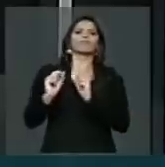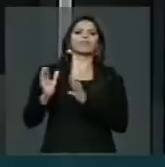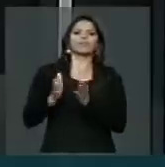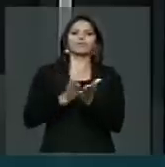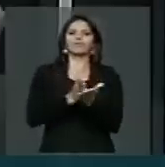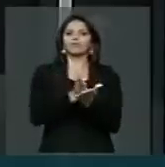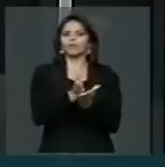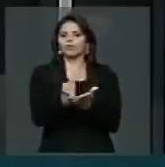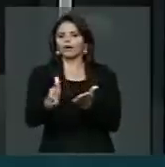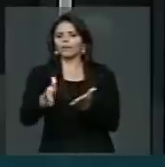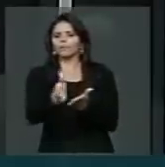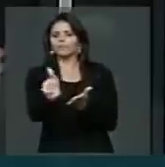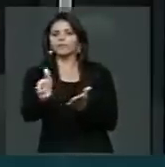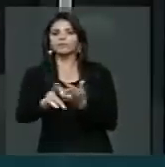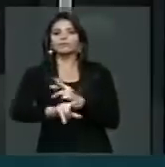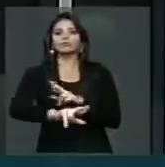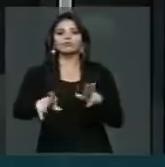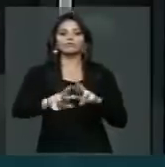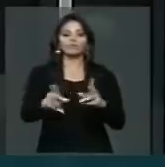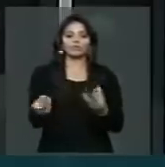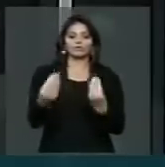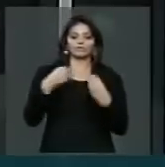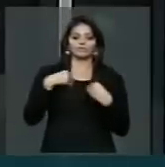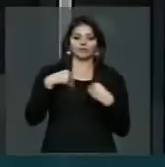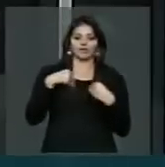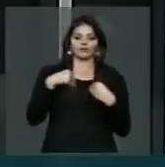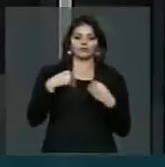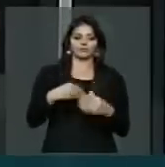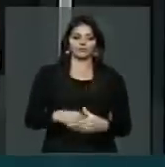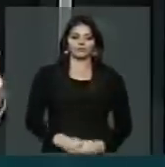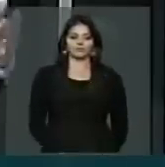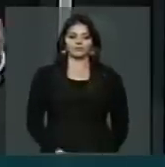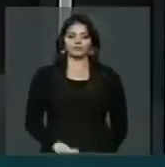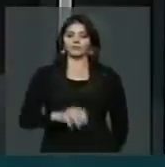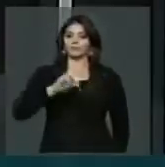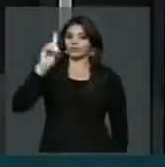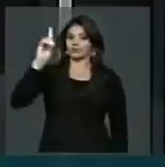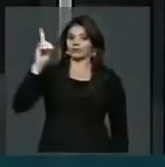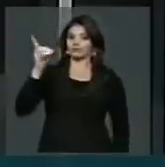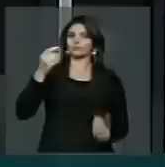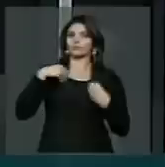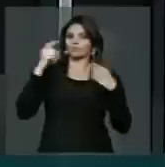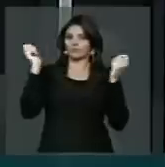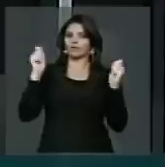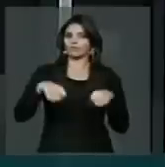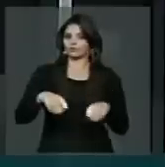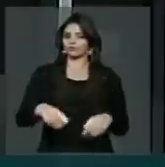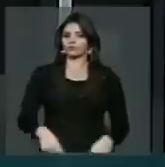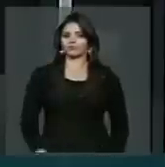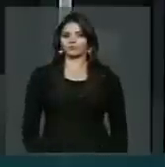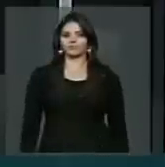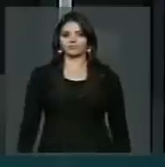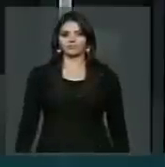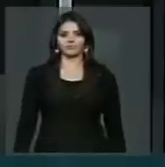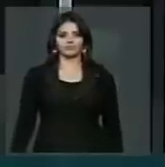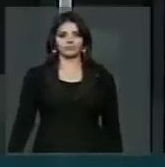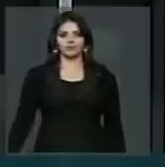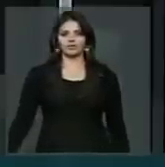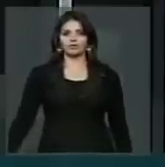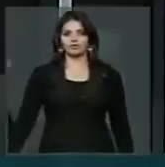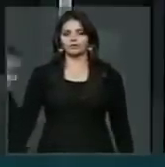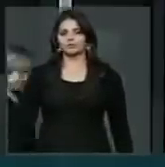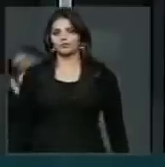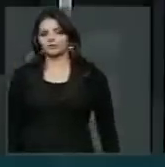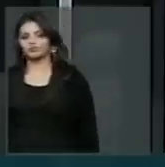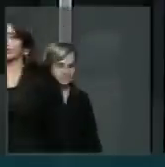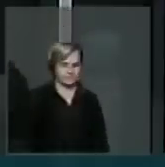caminhos diferentes daquilo dado pelo que Deus nos permitiu aqui nesse plano terrestre.